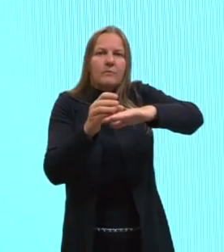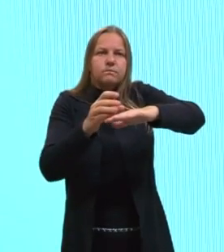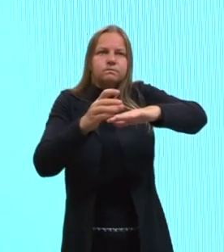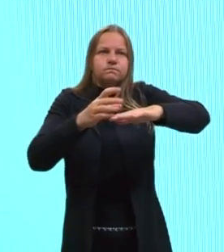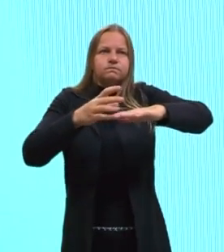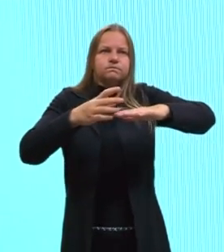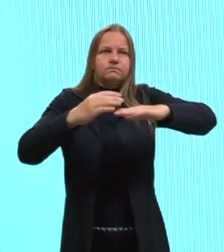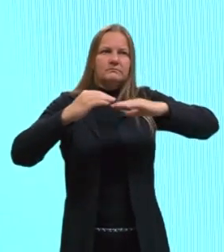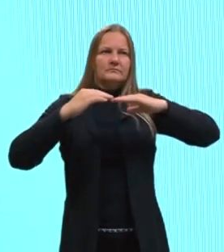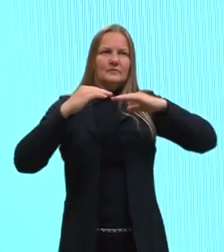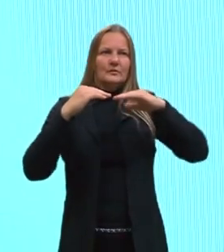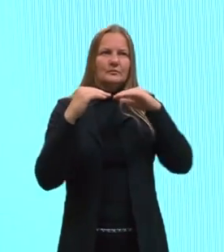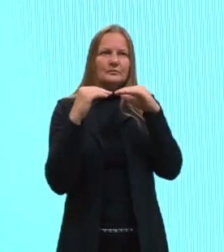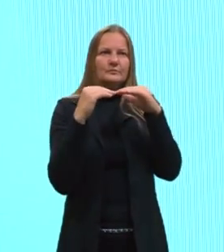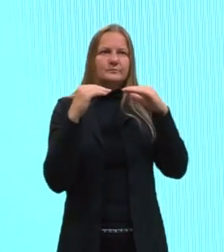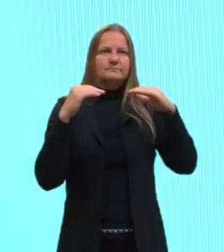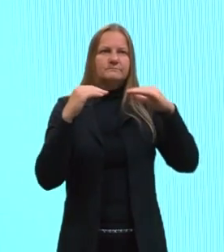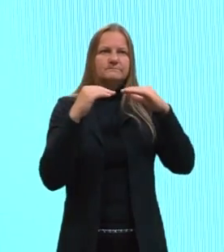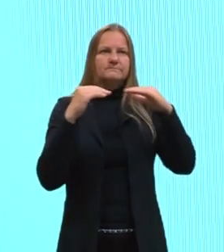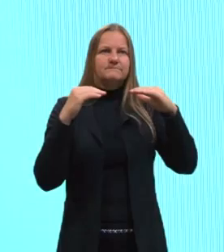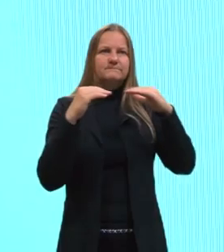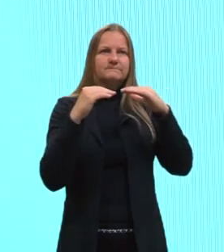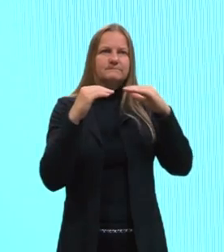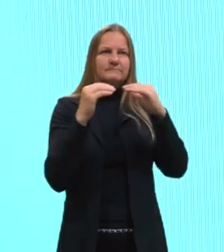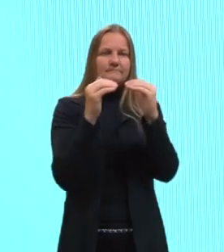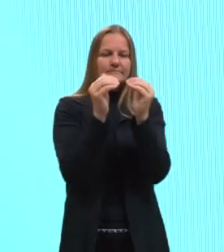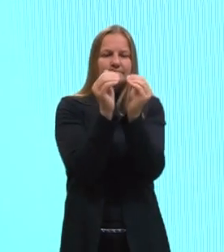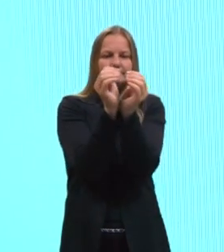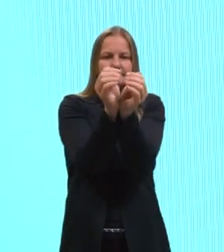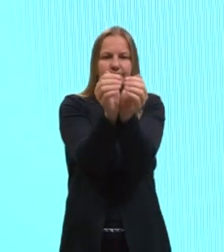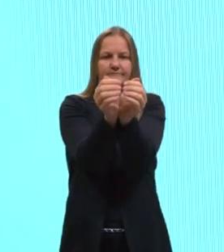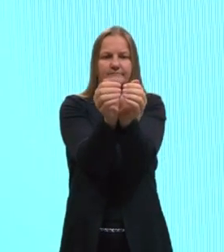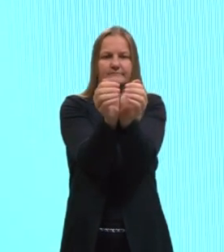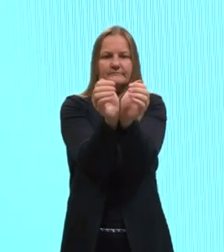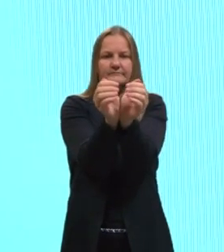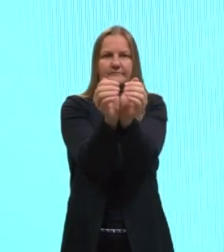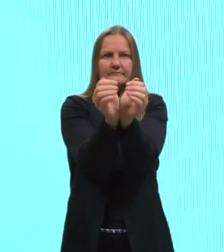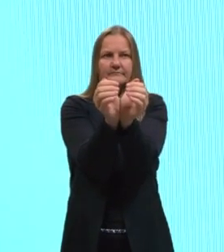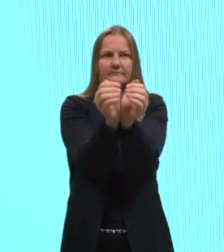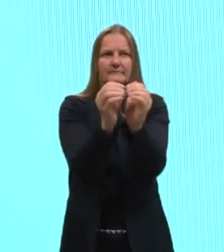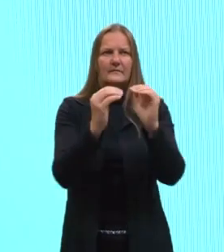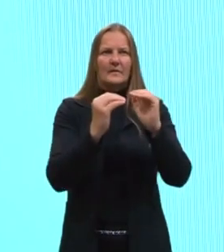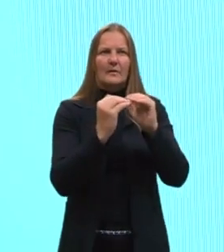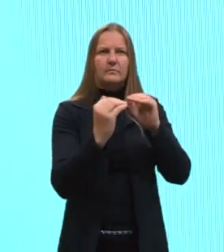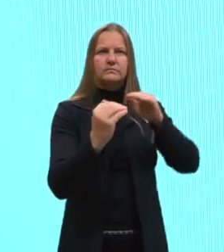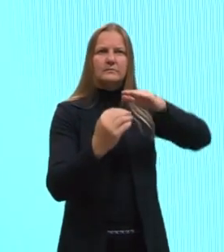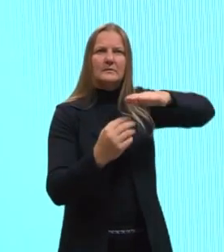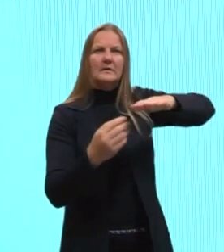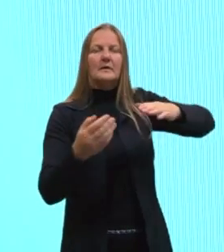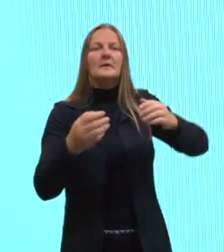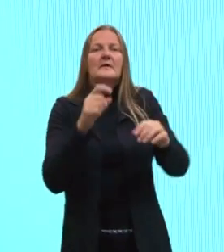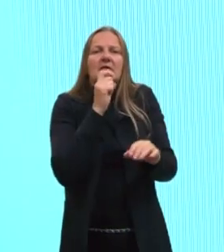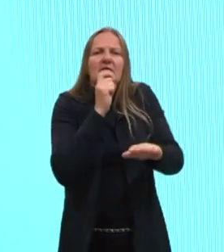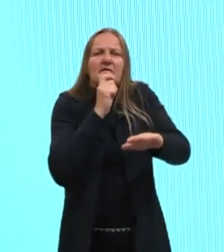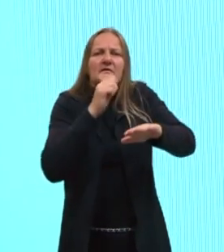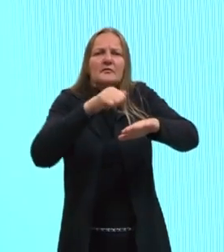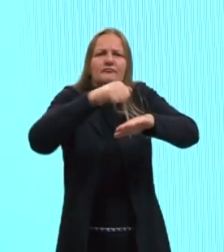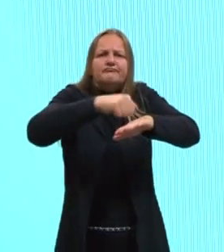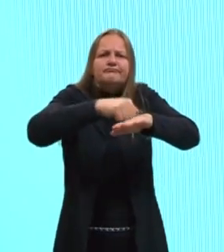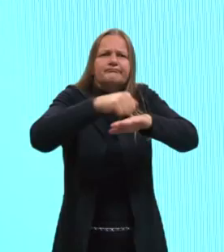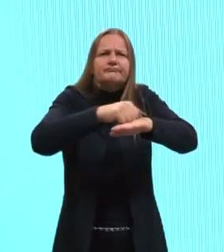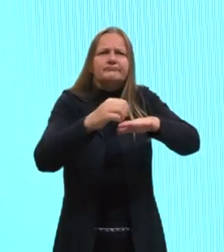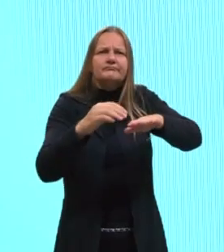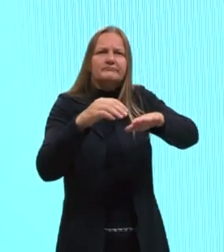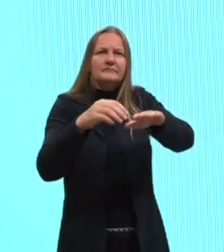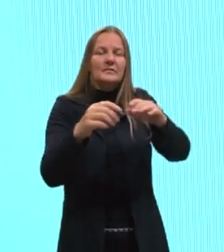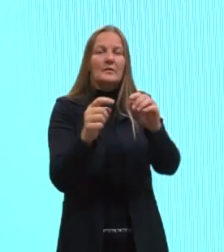Elas vão se encaixar mais próximas. Por isso que tem esse espaço vazio aqui. Provavelmente, essa foto foi tirada num dia mais frio, para mostrar esse